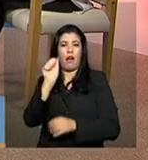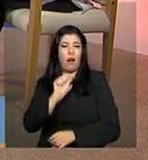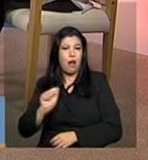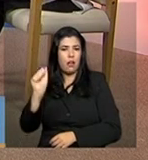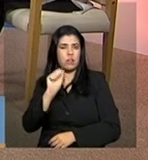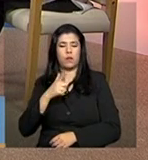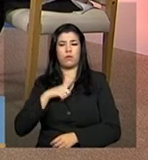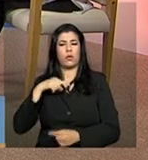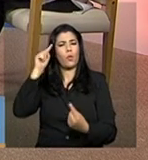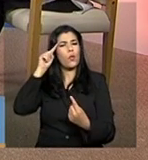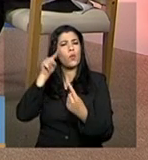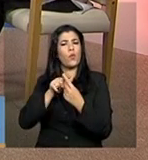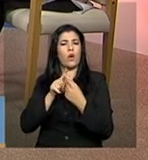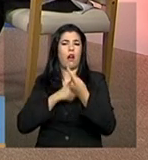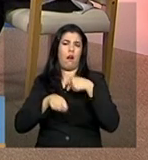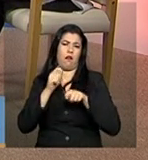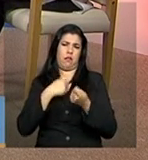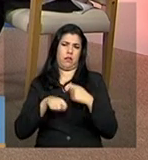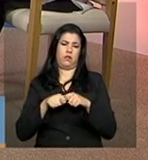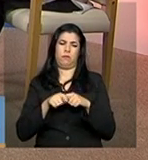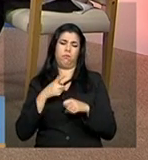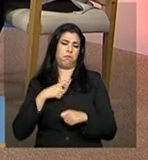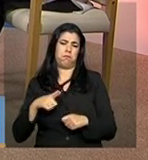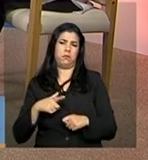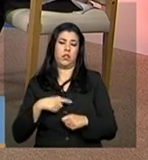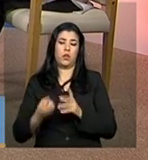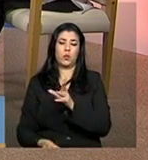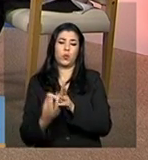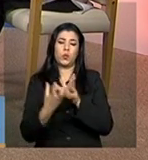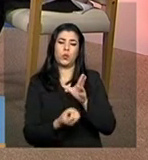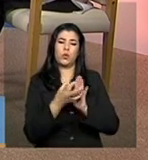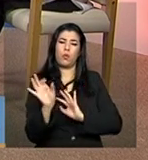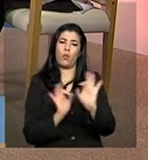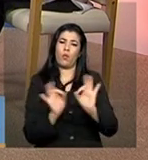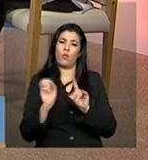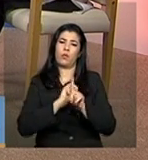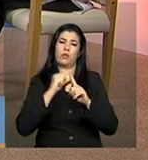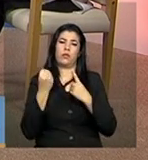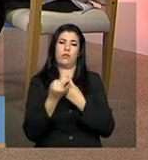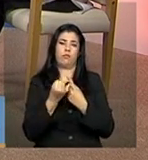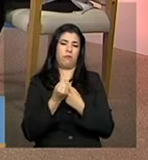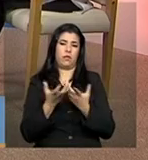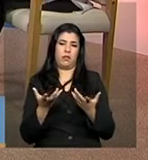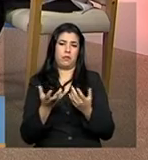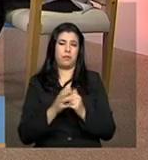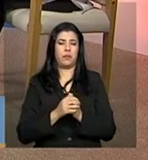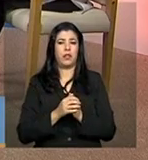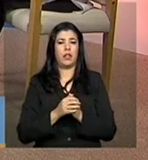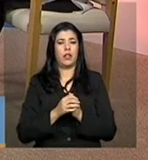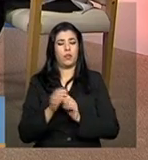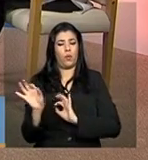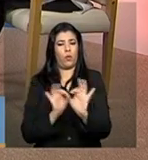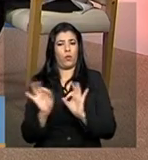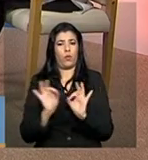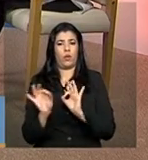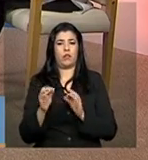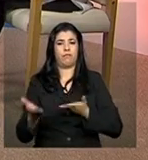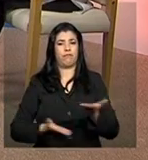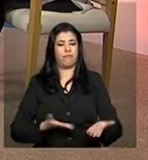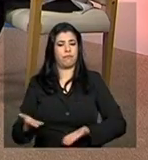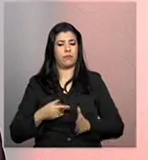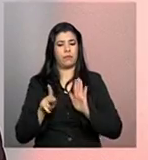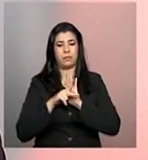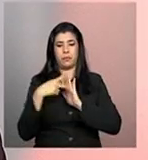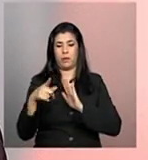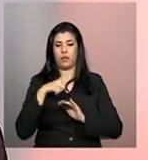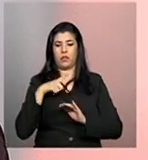sem fins lucrativos, elas surgem da organização da própria sociedade civil e elas organizaram esses serviços. Então,